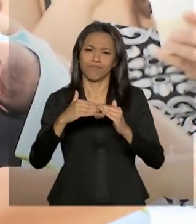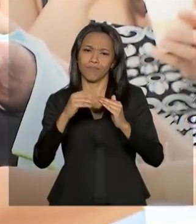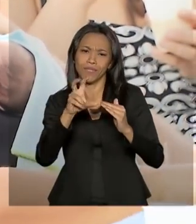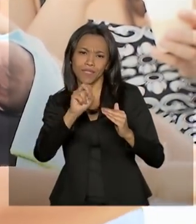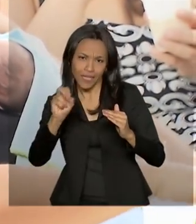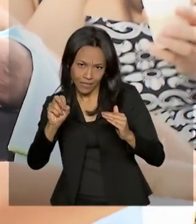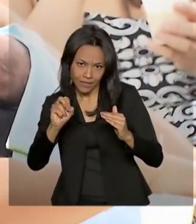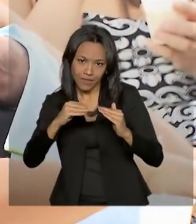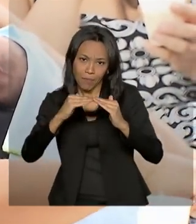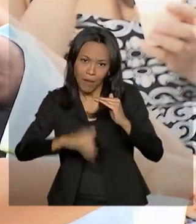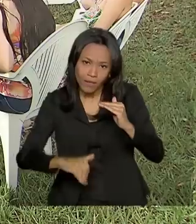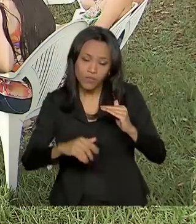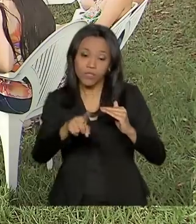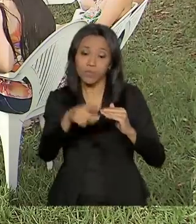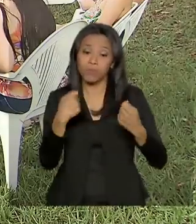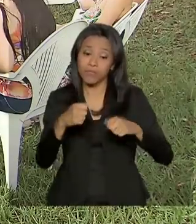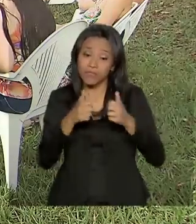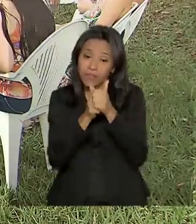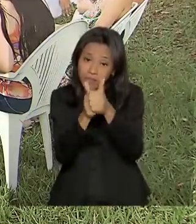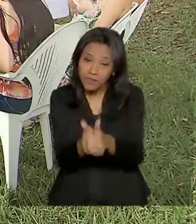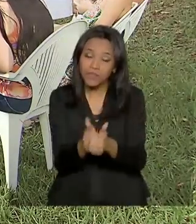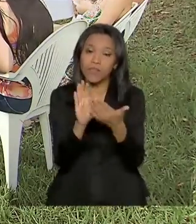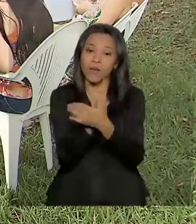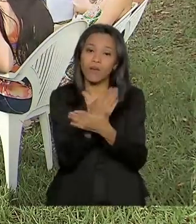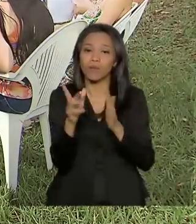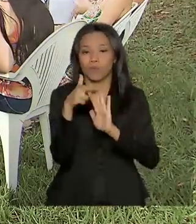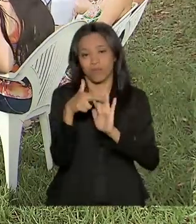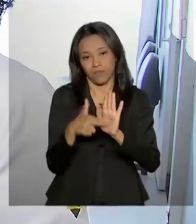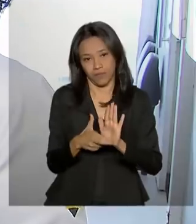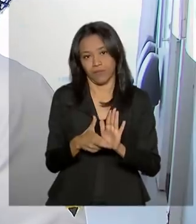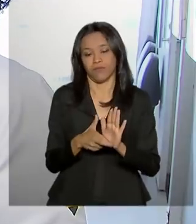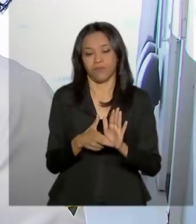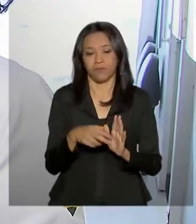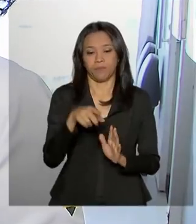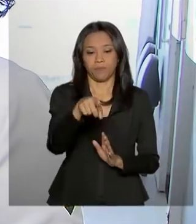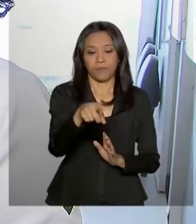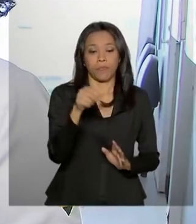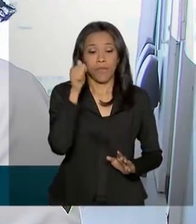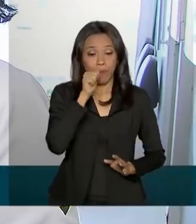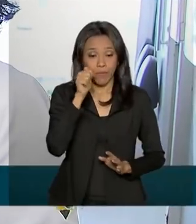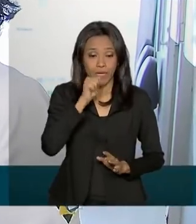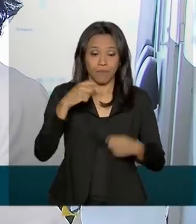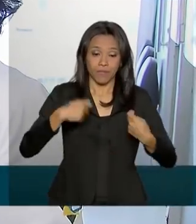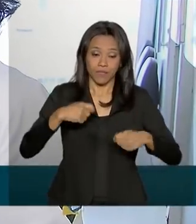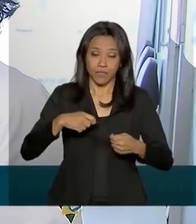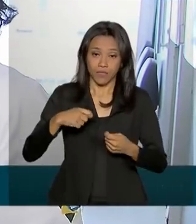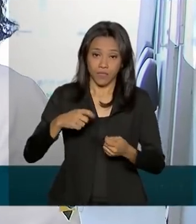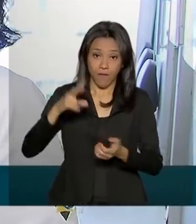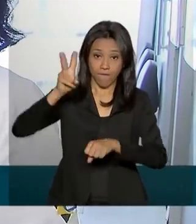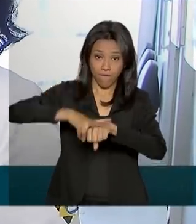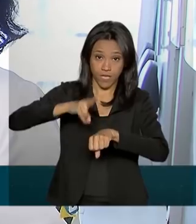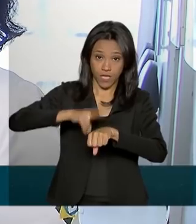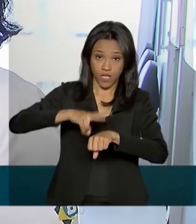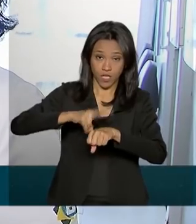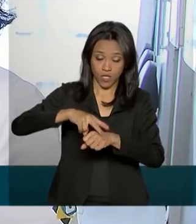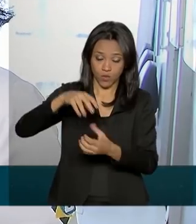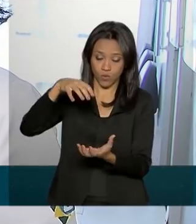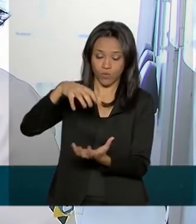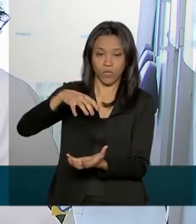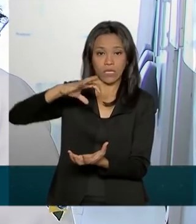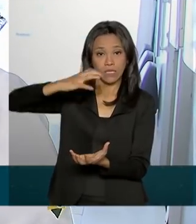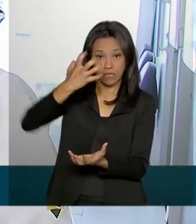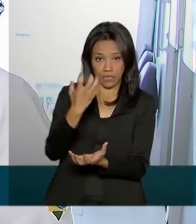a doadora precisa seguir alguns cuidados. É importante que a mulher use um pote de vidro com tampa de